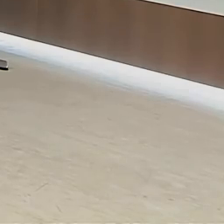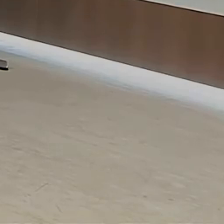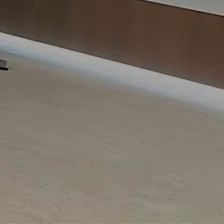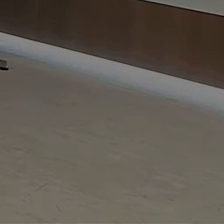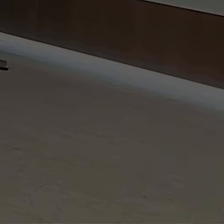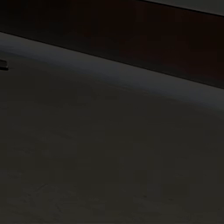Transcrição Legendas